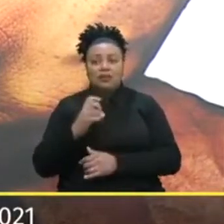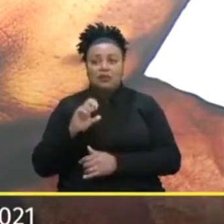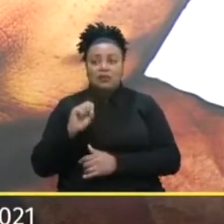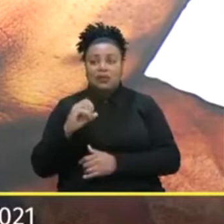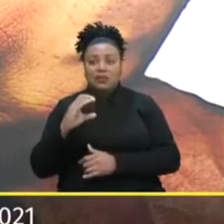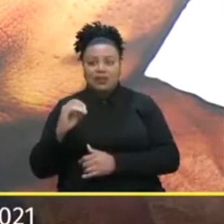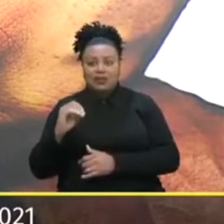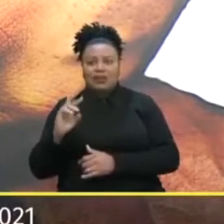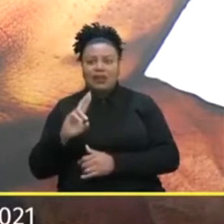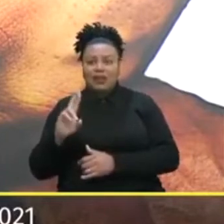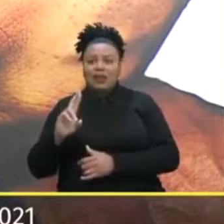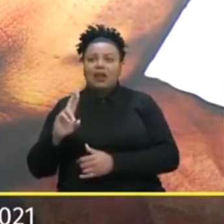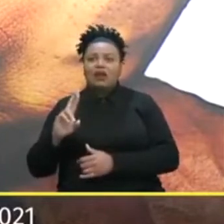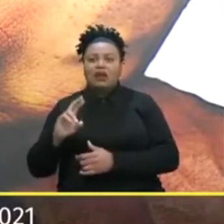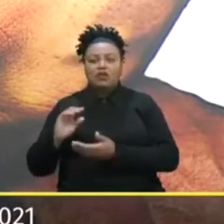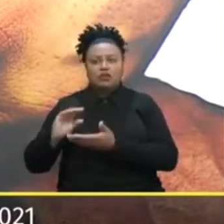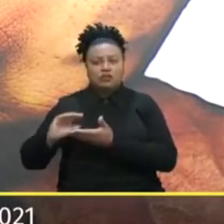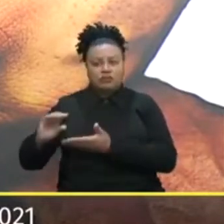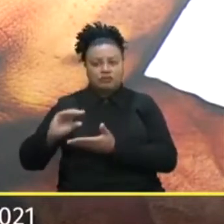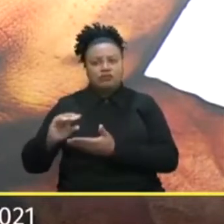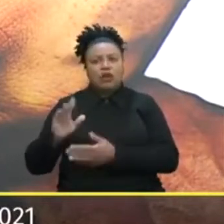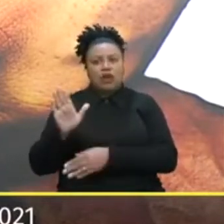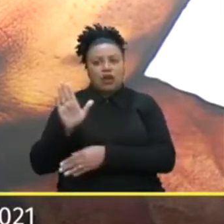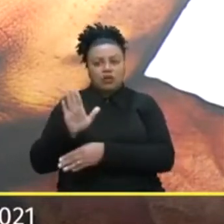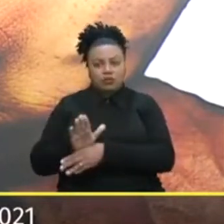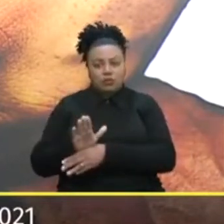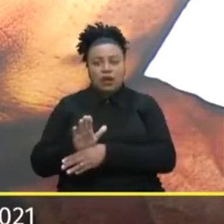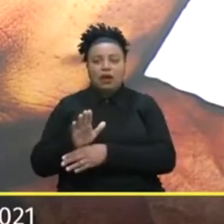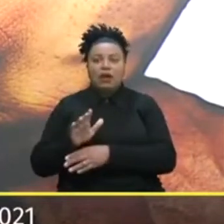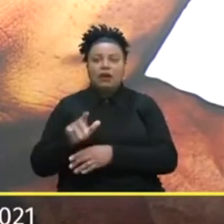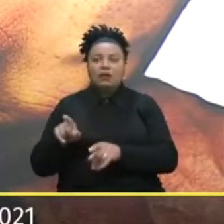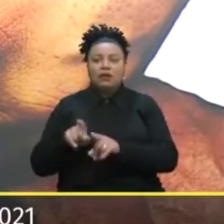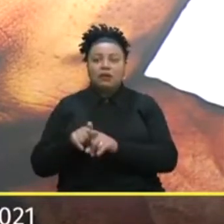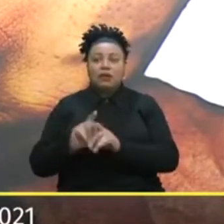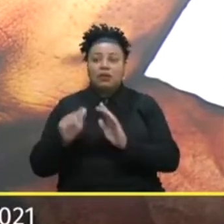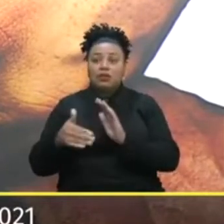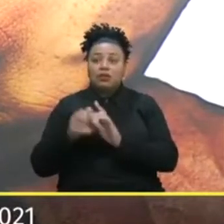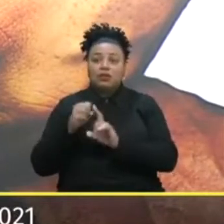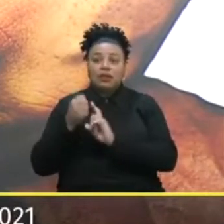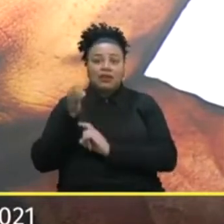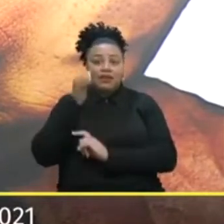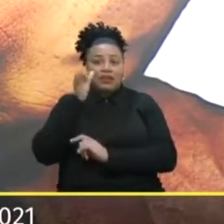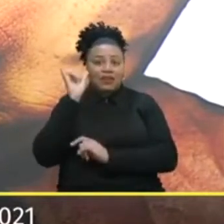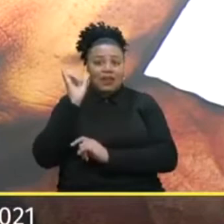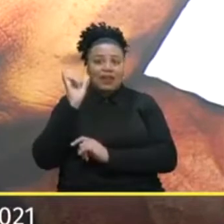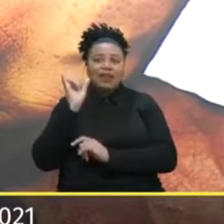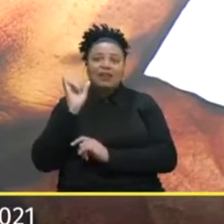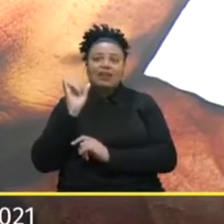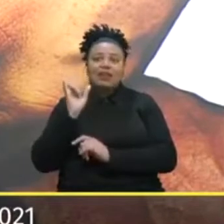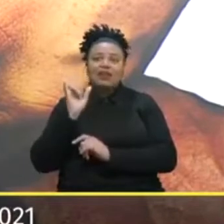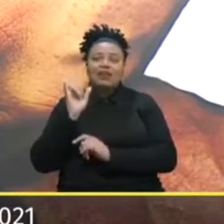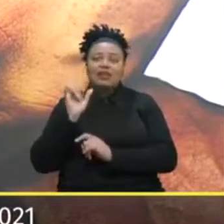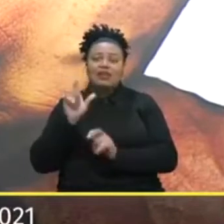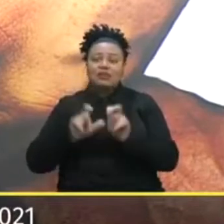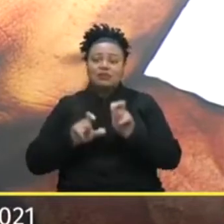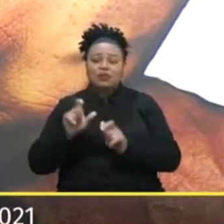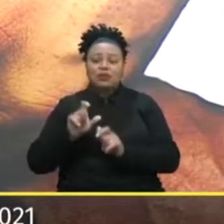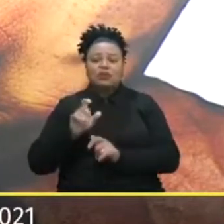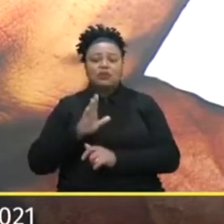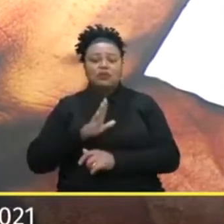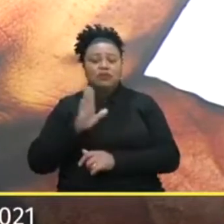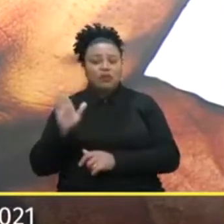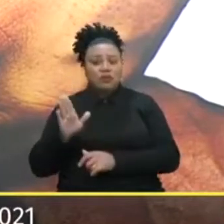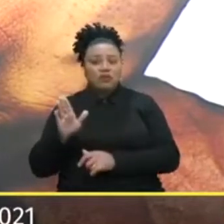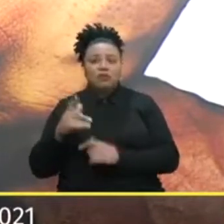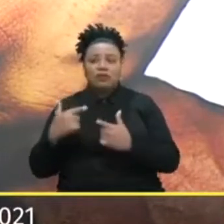fez um investimento Muito grande Nesse sentido Para ajudar Em termos de solidariedade Para toda a sociedade Para evitar Que as pessoas Fossem Para o seu trabalho Eventualmente